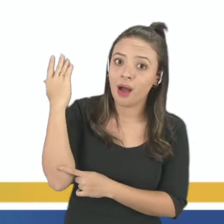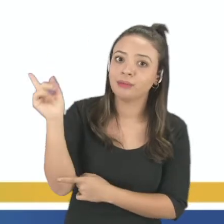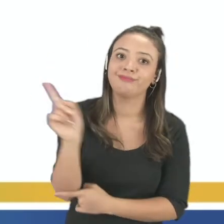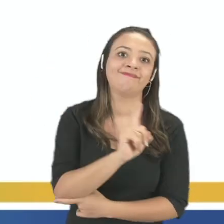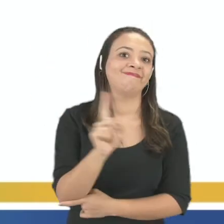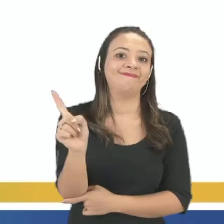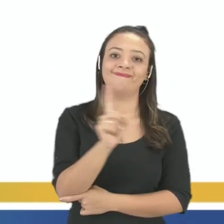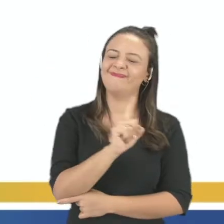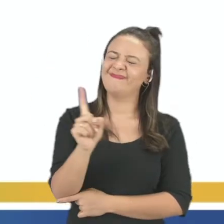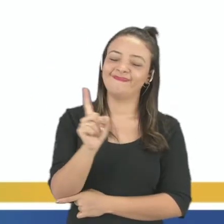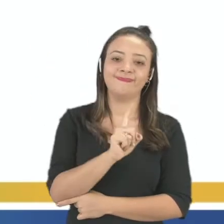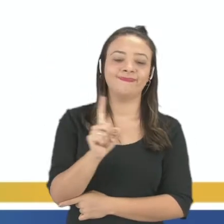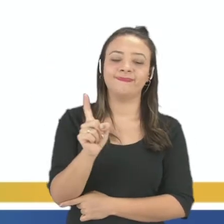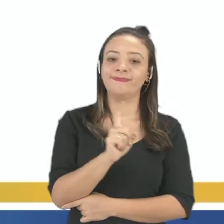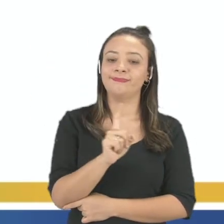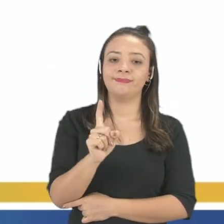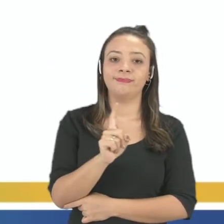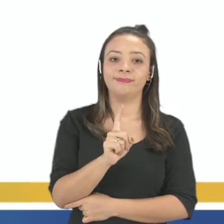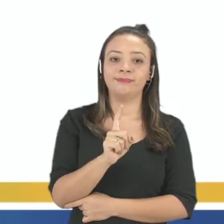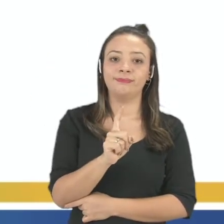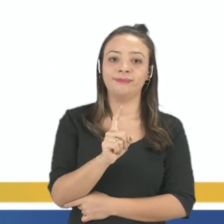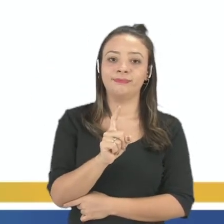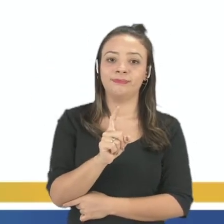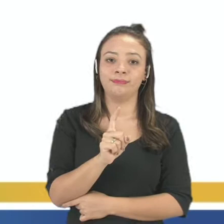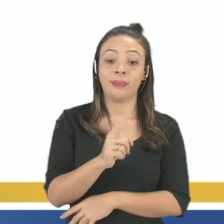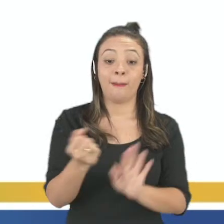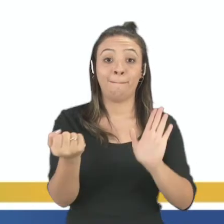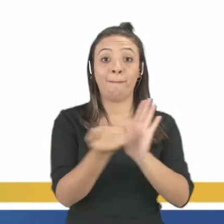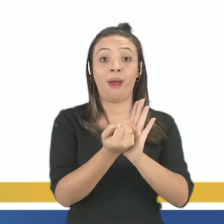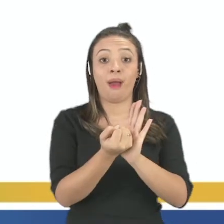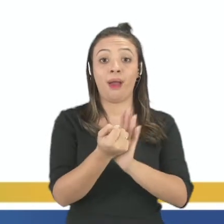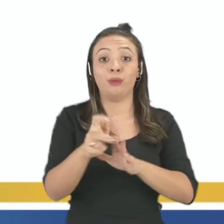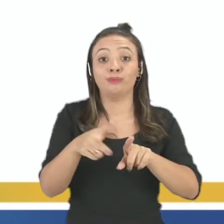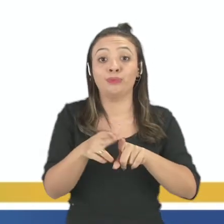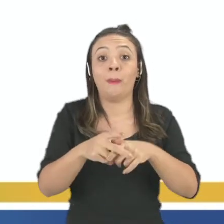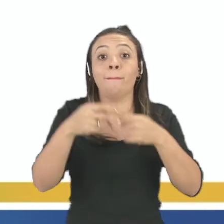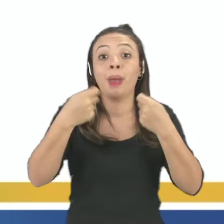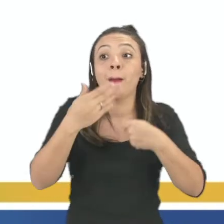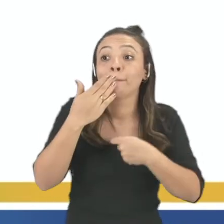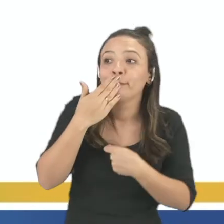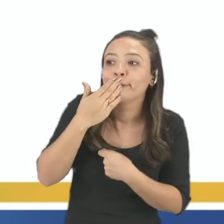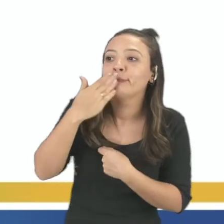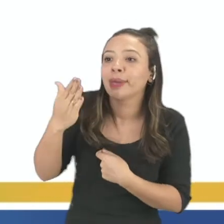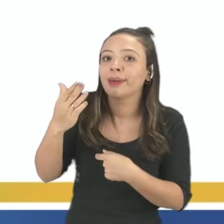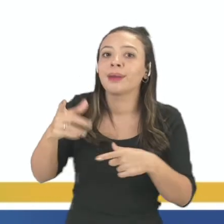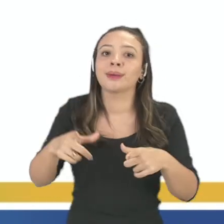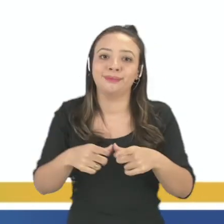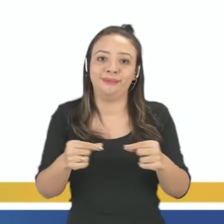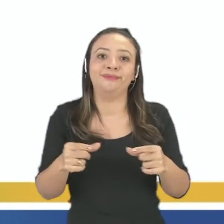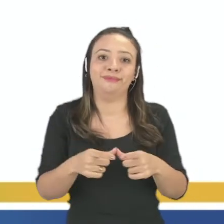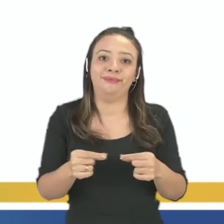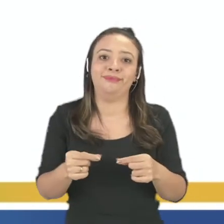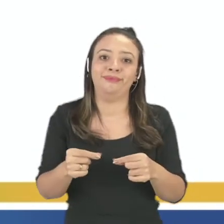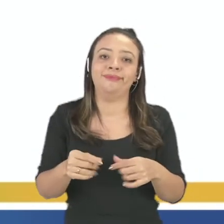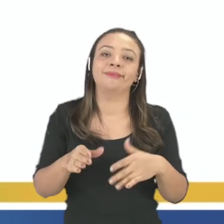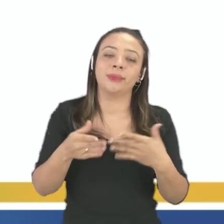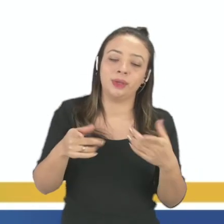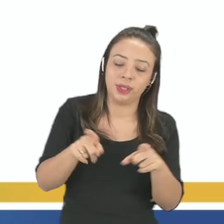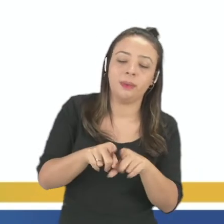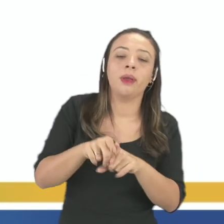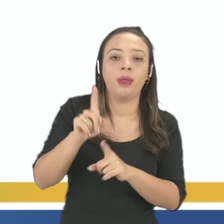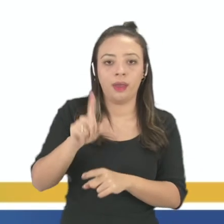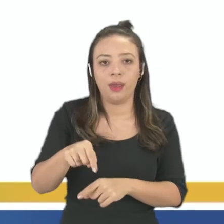a marca cupuaçu, a gente tinha que pedir autorização dos japoneses. Vamos lá. Também isso é um caso de